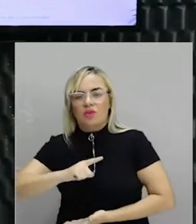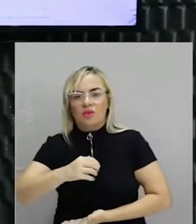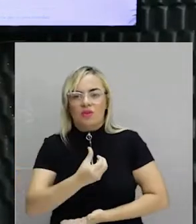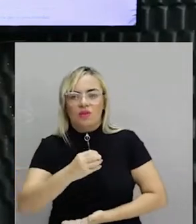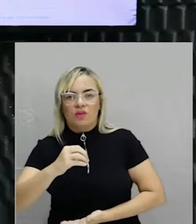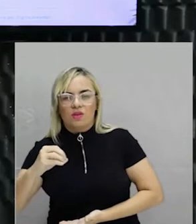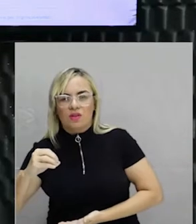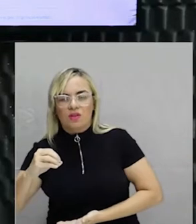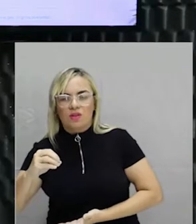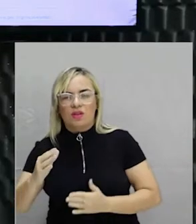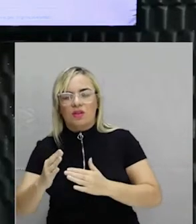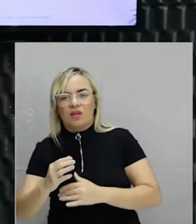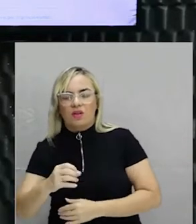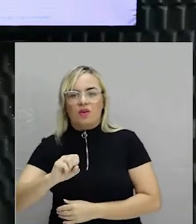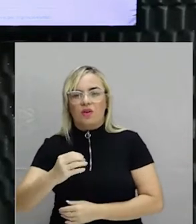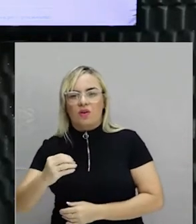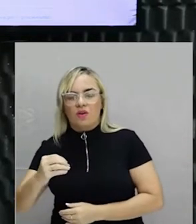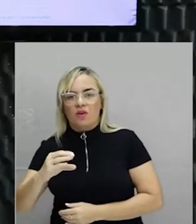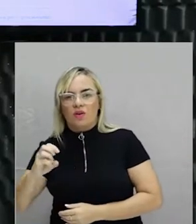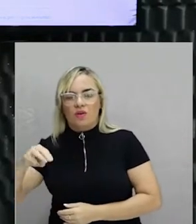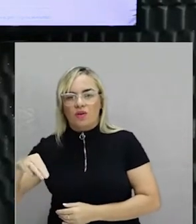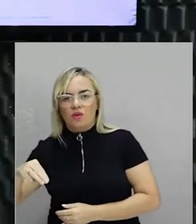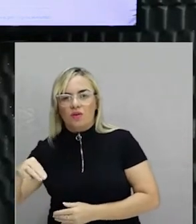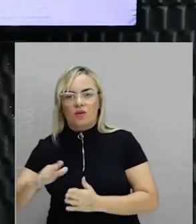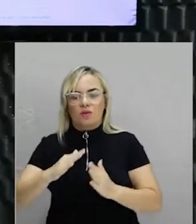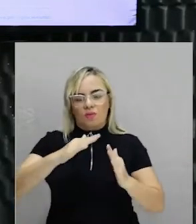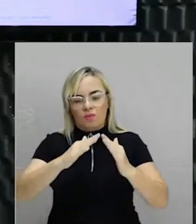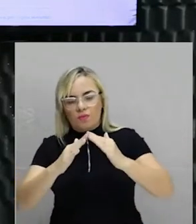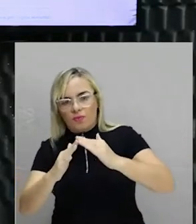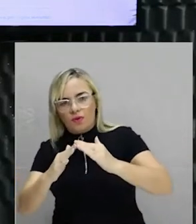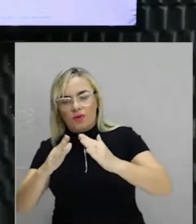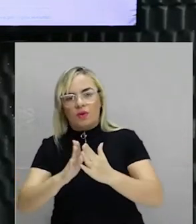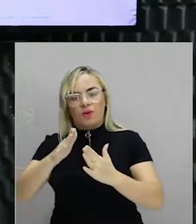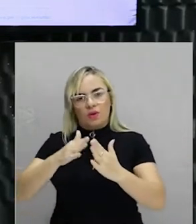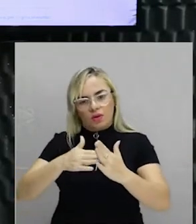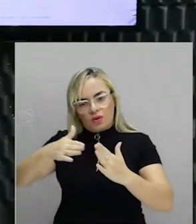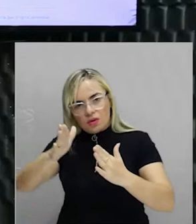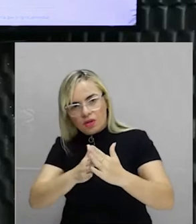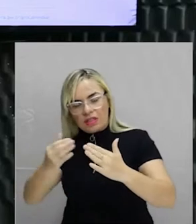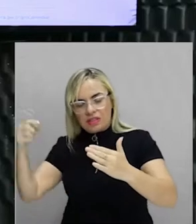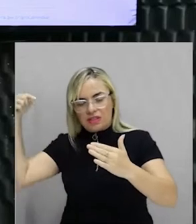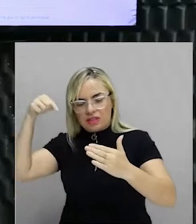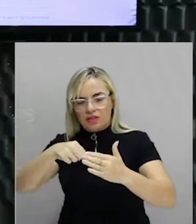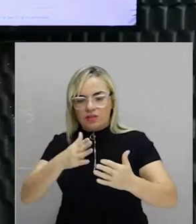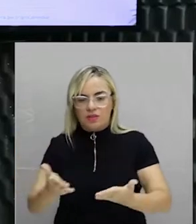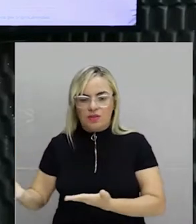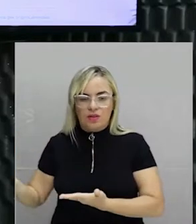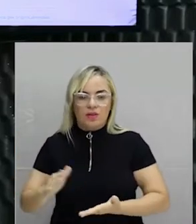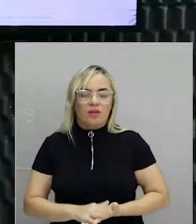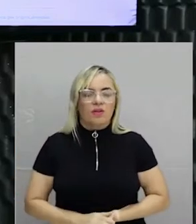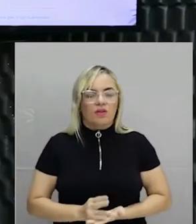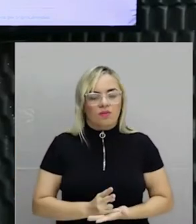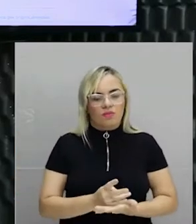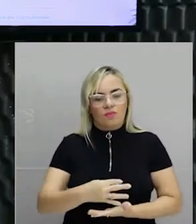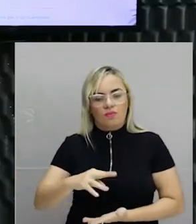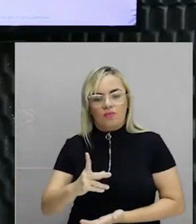80 centímetros de espessura. Levemente inclinados para a igreja não cair. E tudo era construído dentro a partir disso. Talha barroca dourada